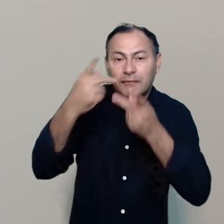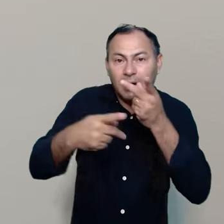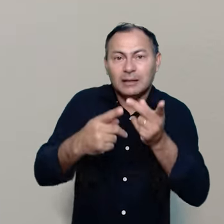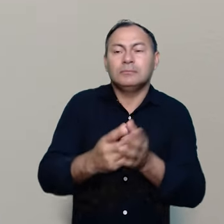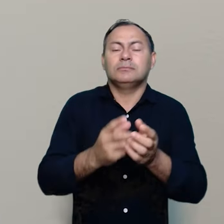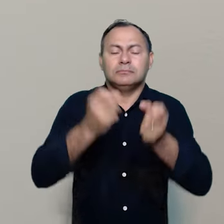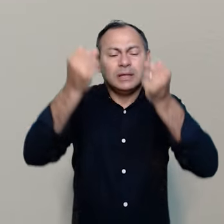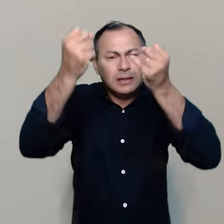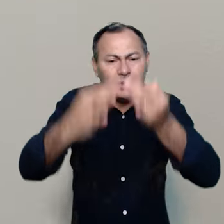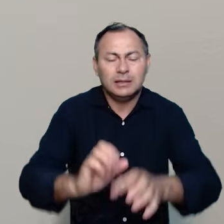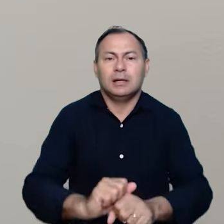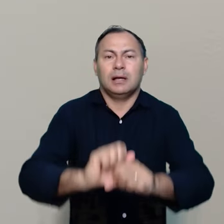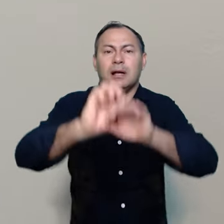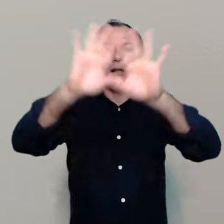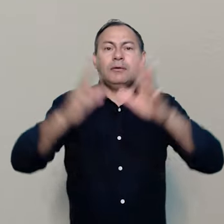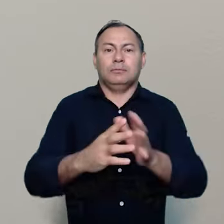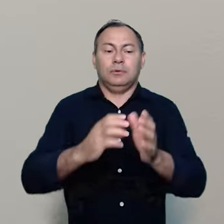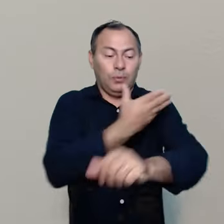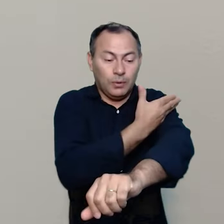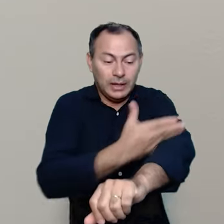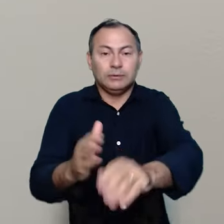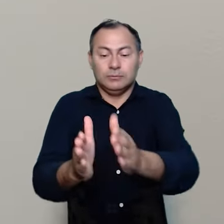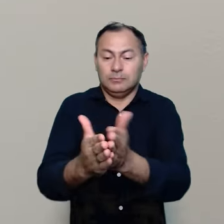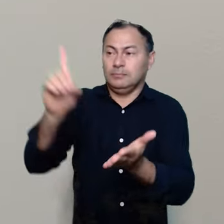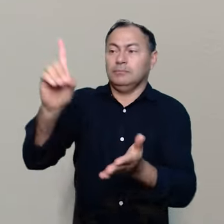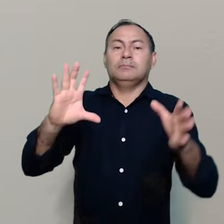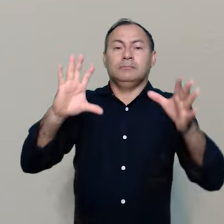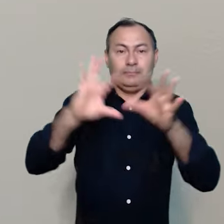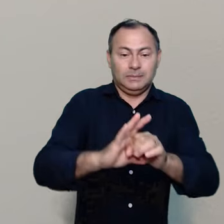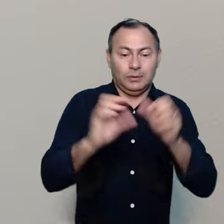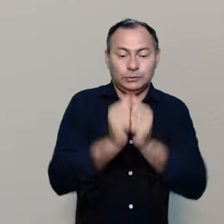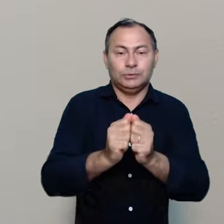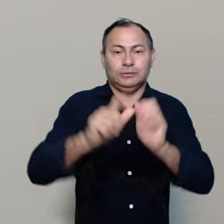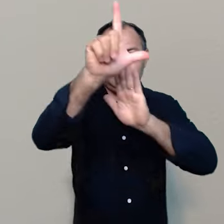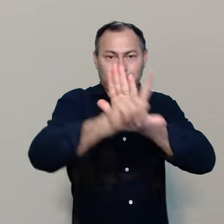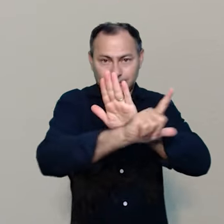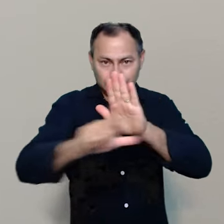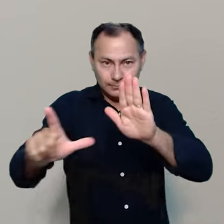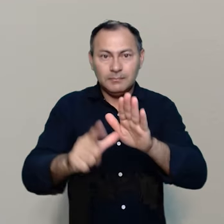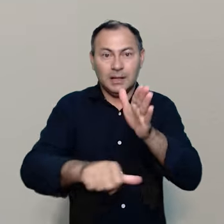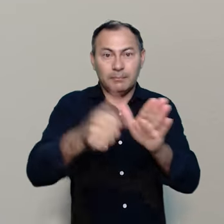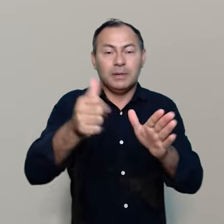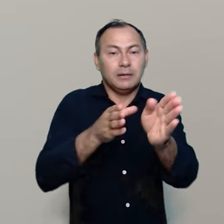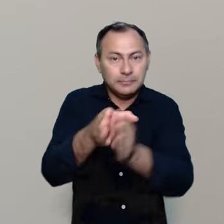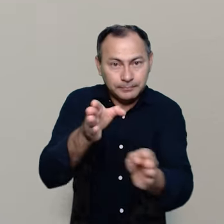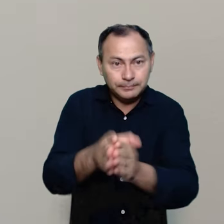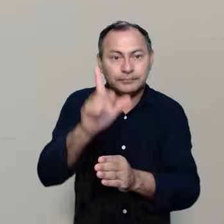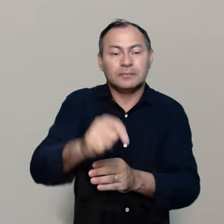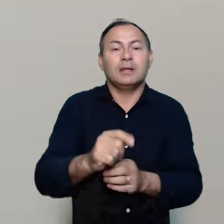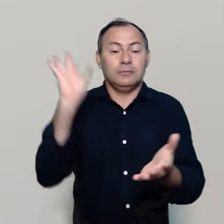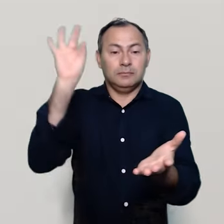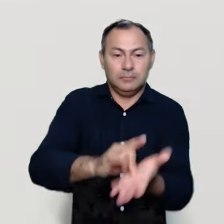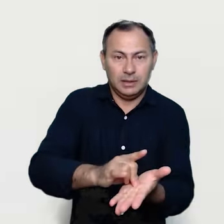para tornar evidente que o rito e a palavra estão intimamente ligados na liturgia. A primeira recomendação